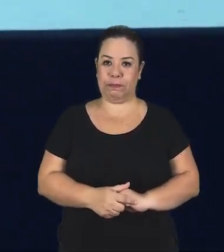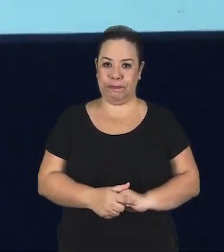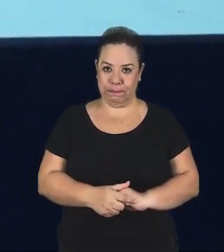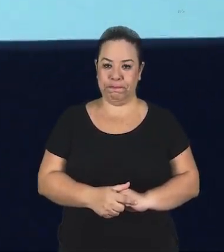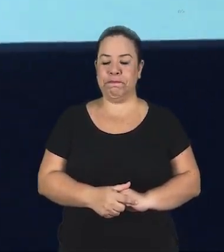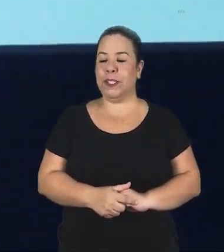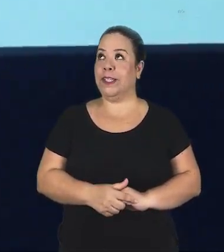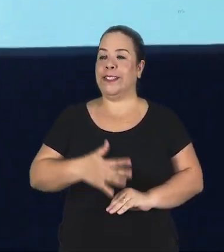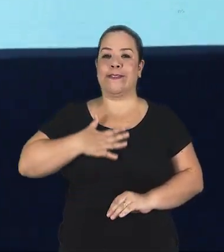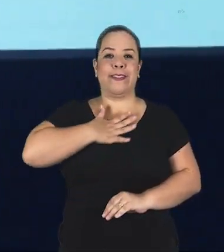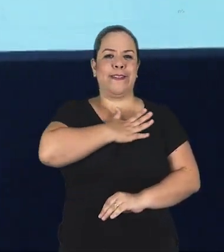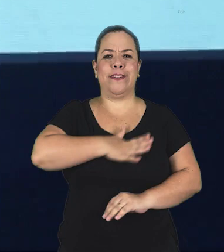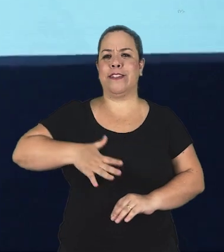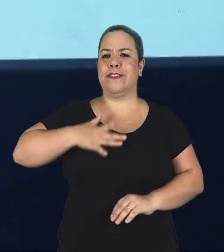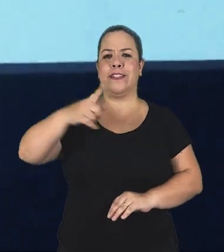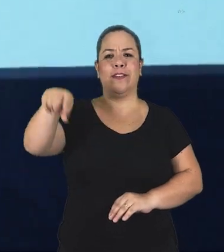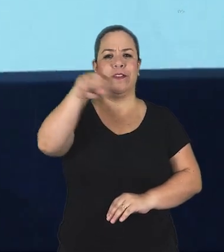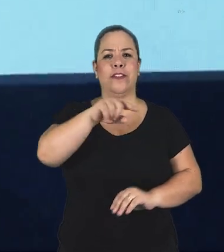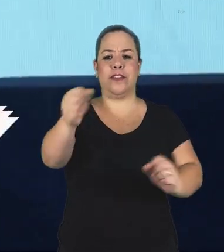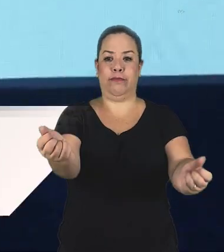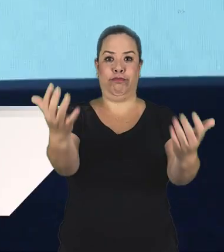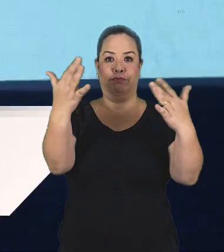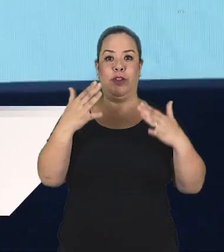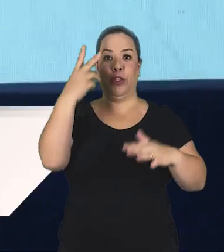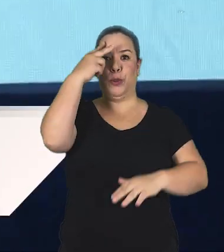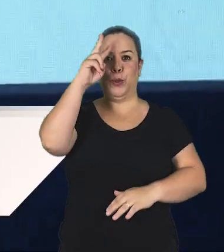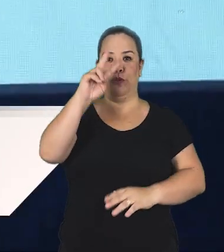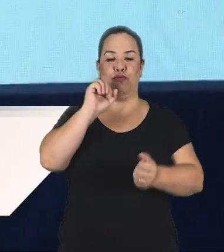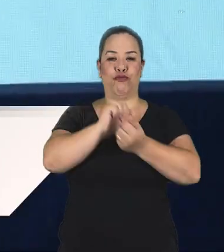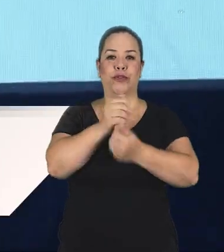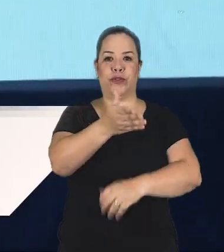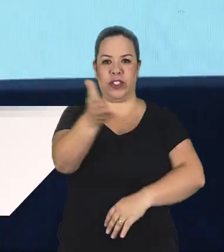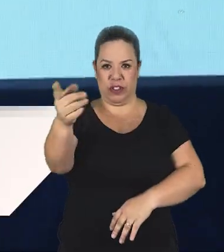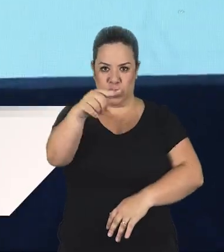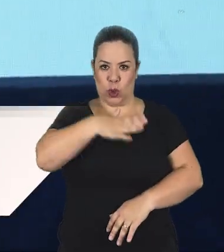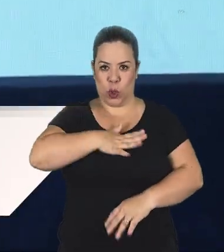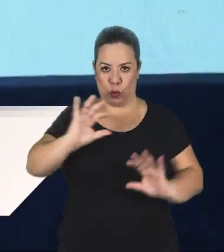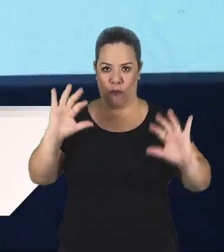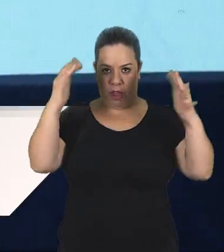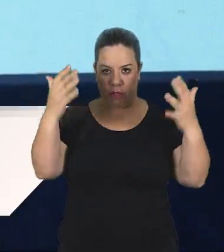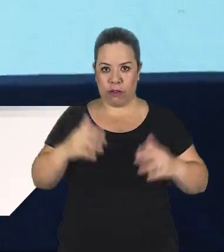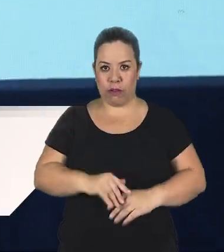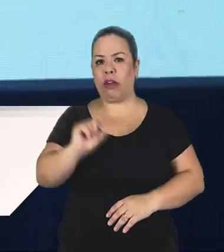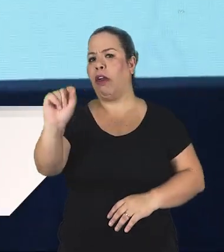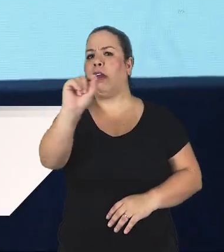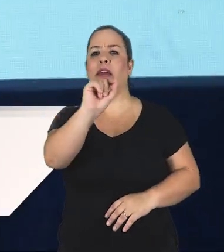Pessoal, que satisfação recebê-los aqui nos dois dias, viu? Quem gostou do evento?